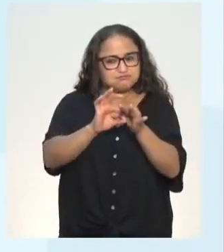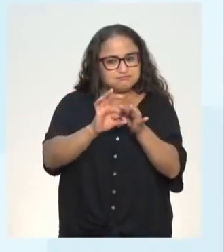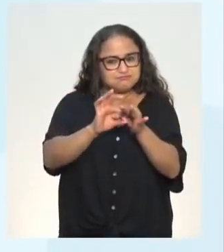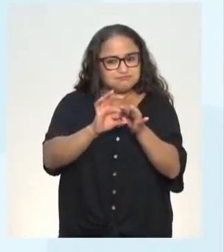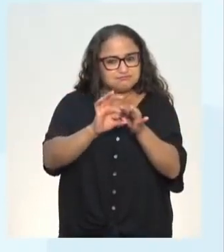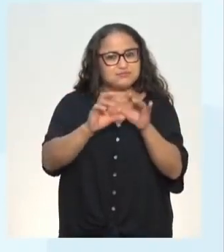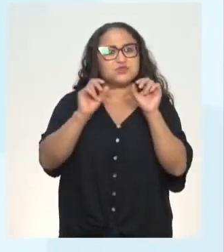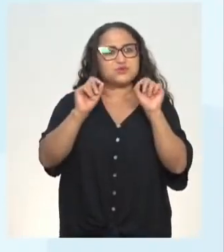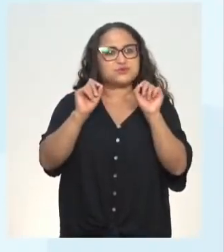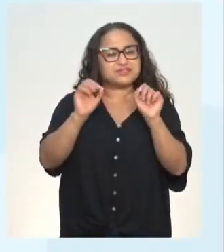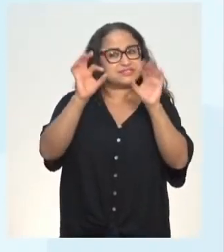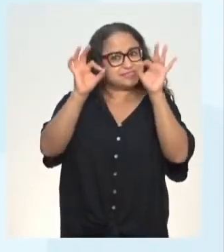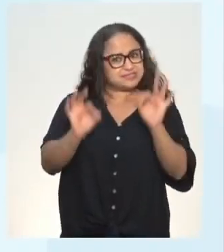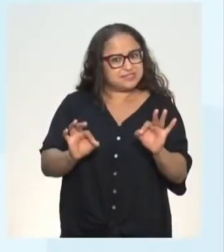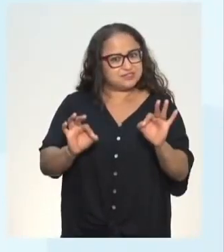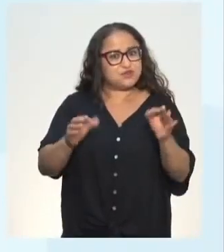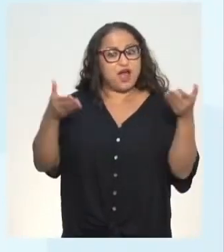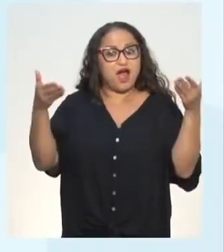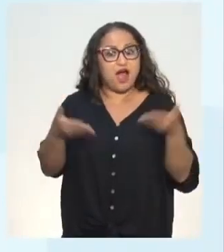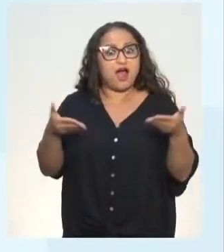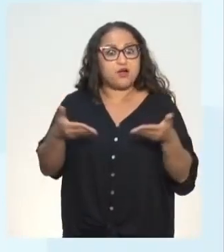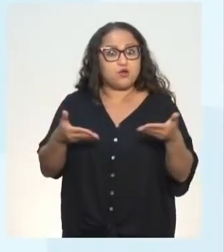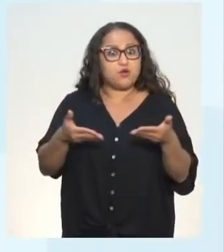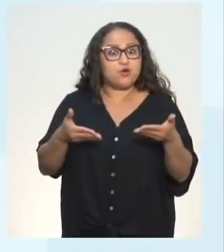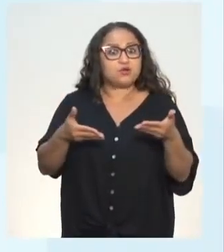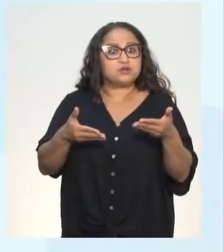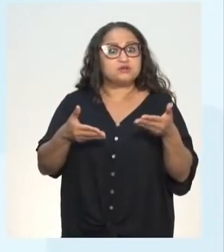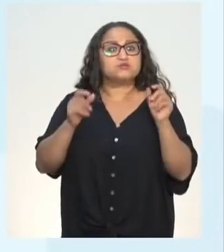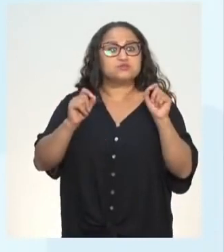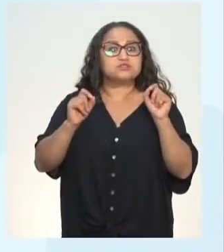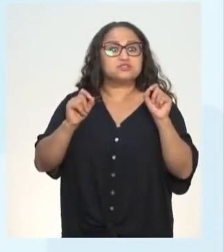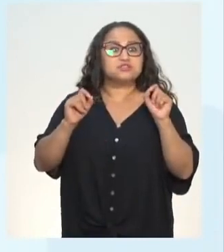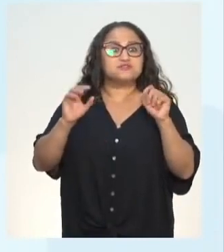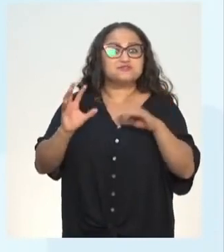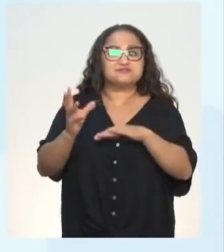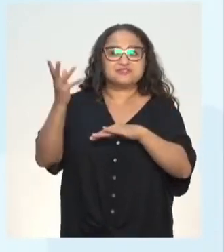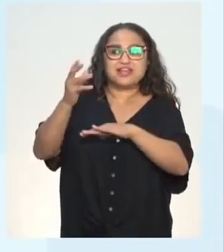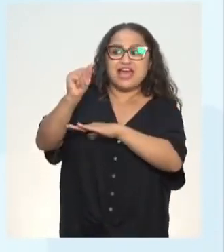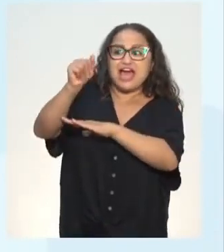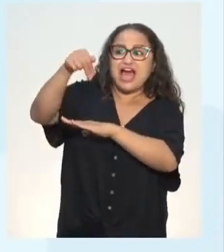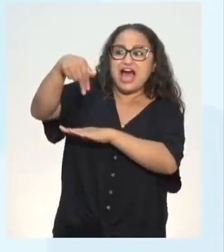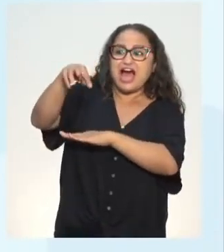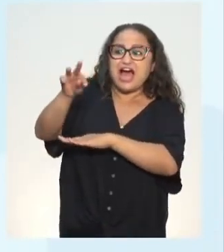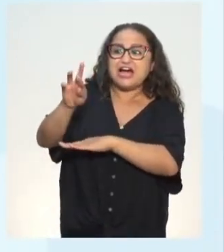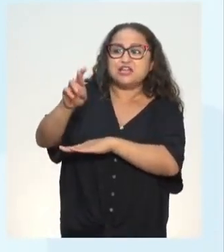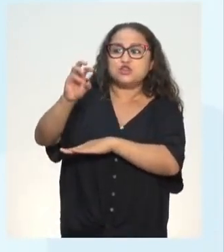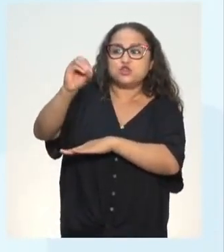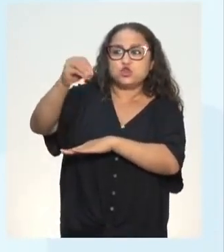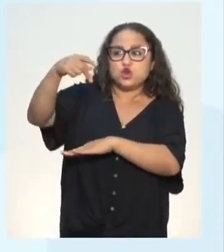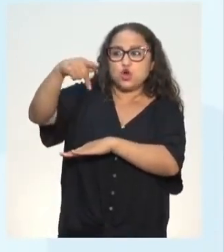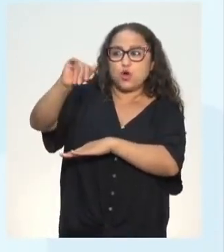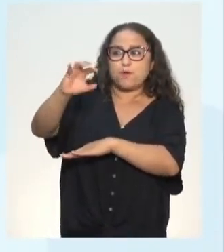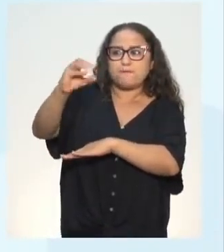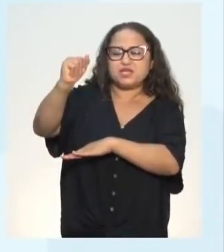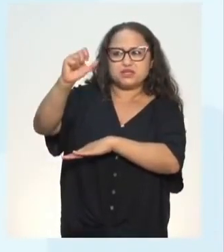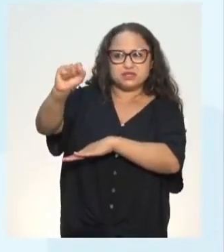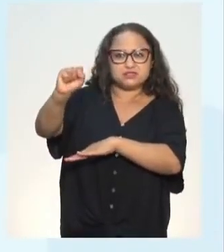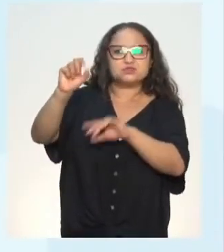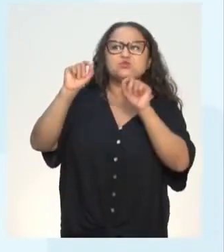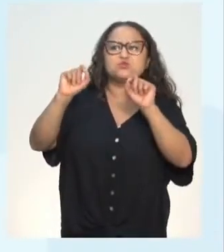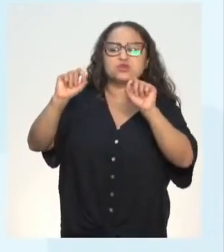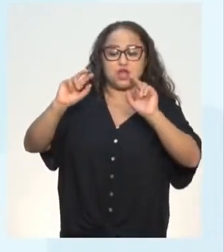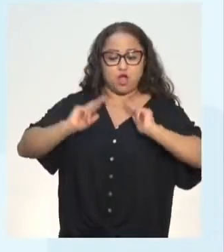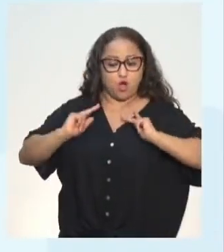certo? Agora, por conta de alterações antrópicas, então quer dizer, alterações que o